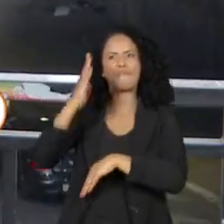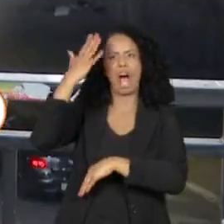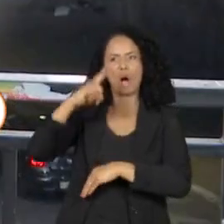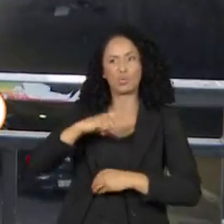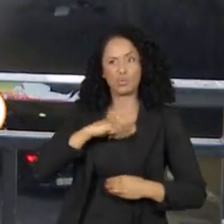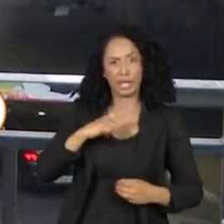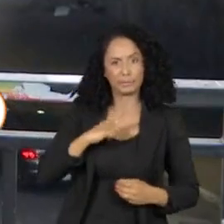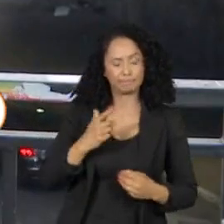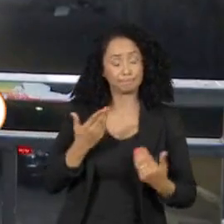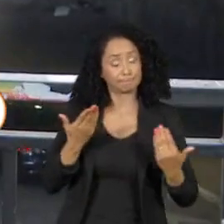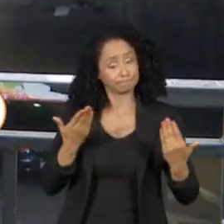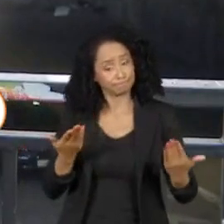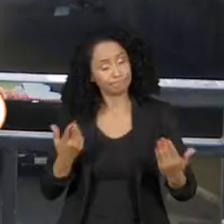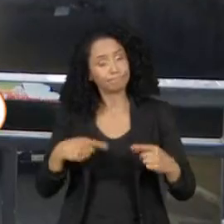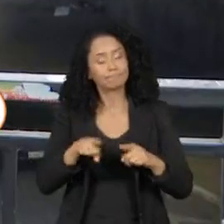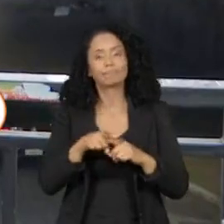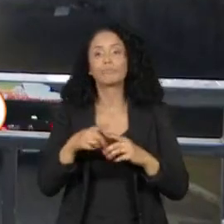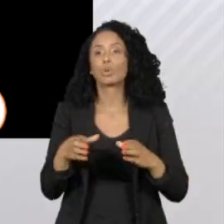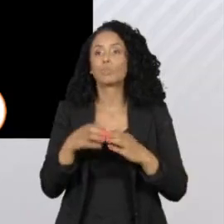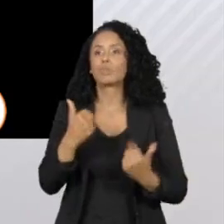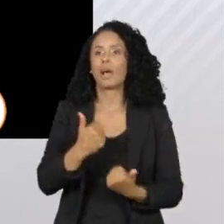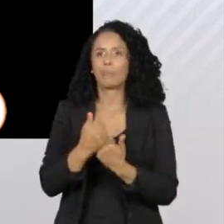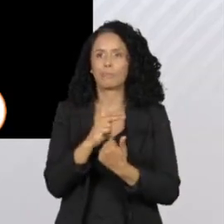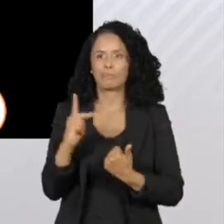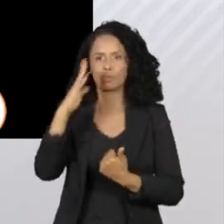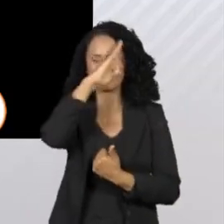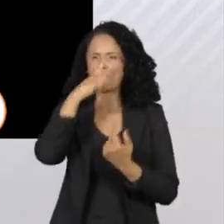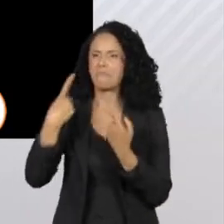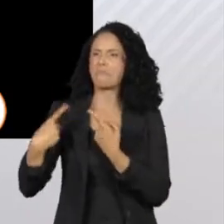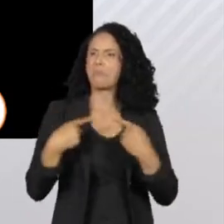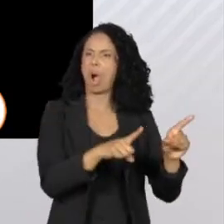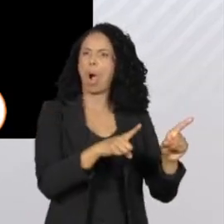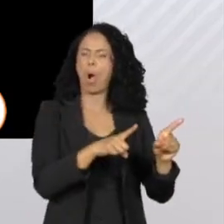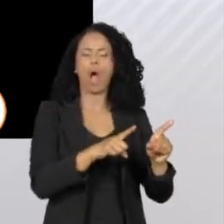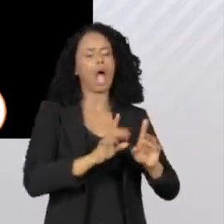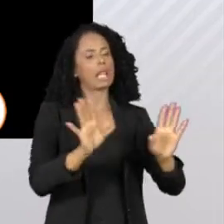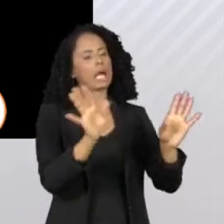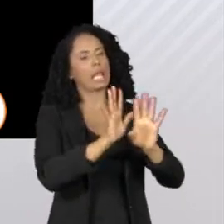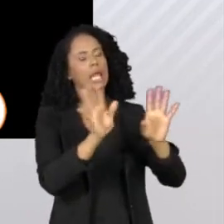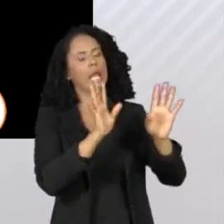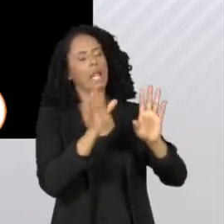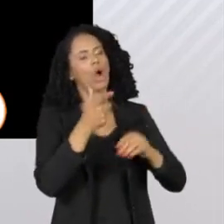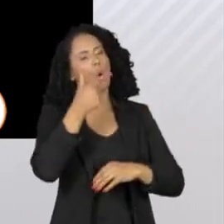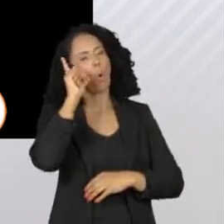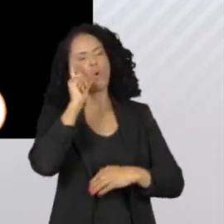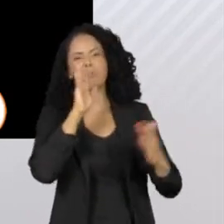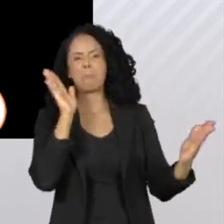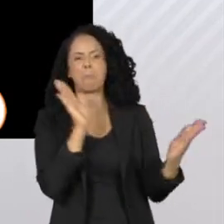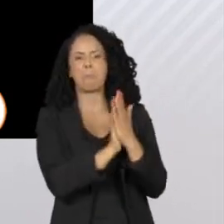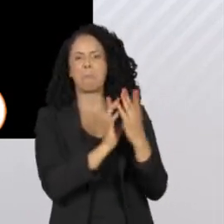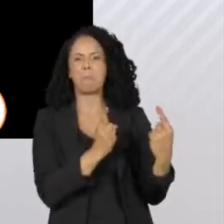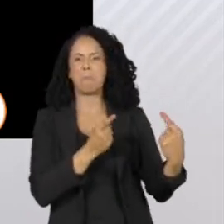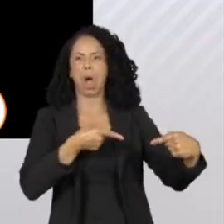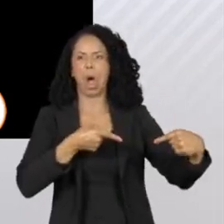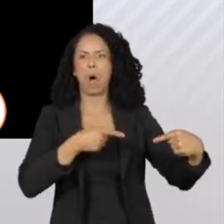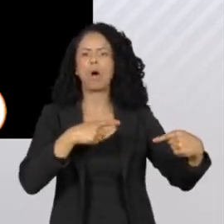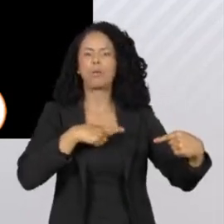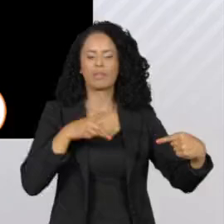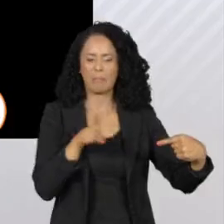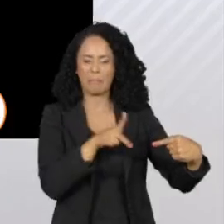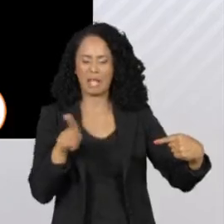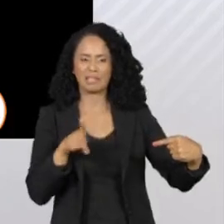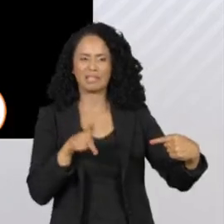Já os apoiadores do presidente Jair Bolsonaro rebateram e disseram que o encontro de ontem foi entre um presidente